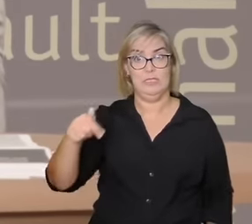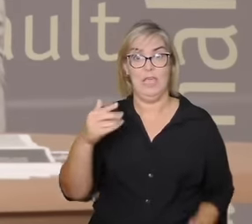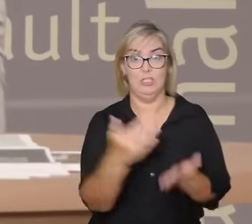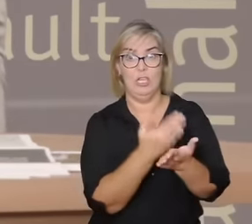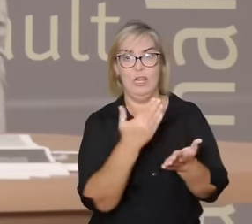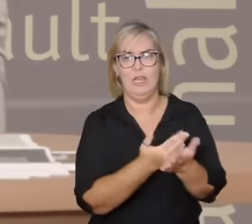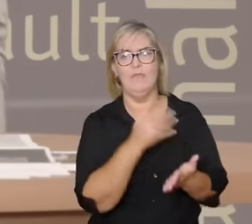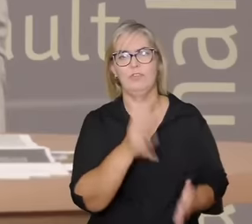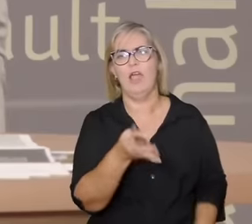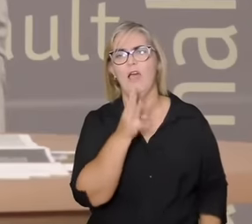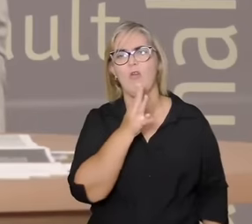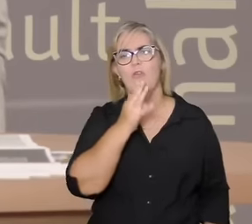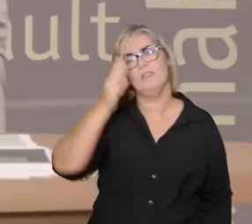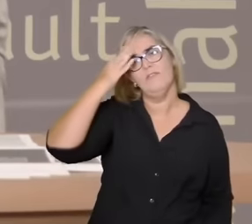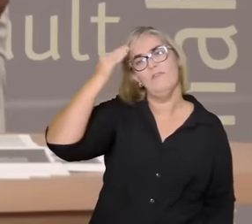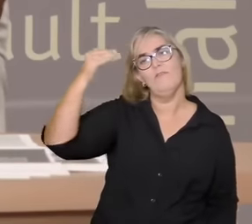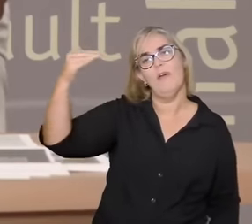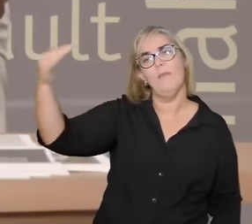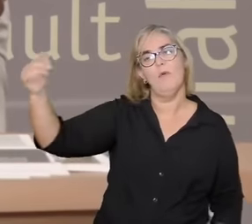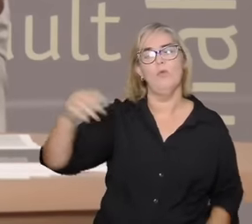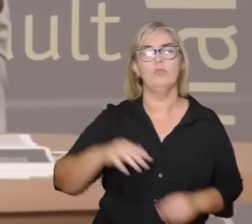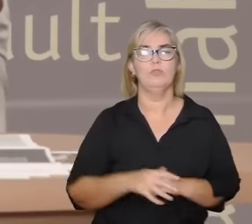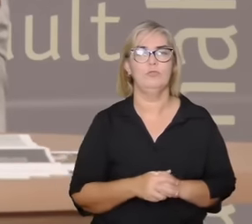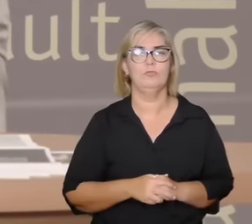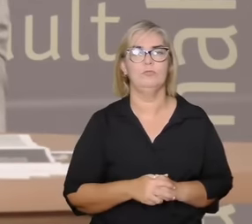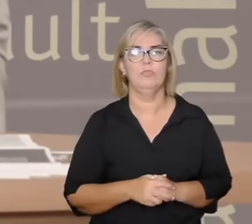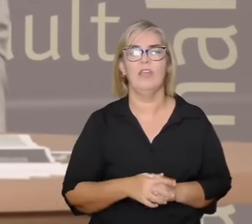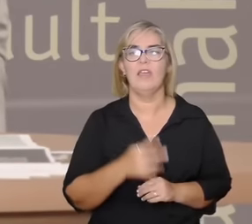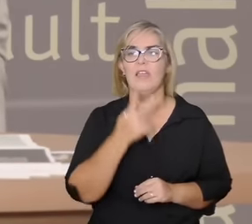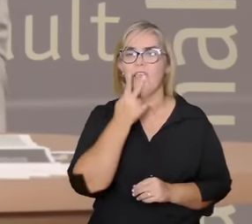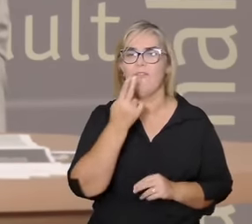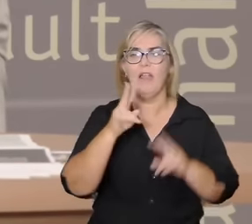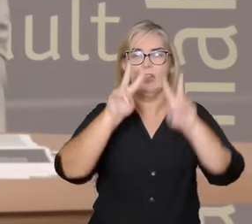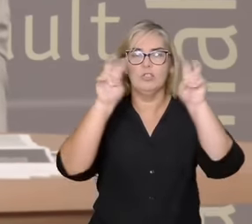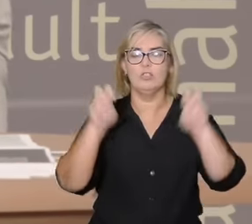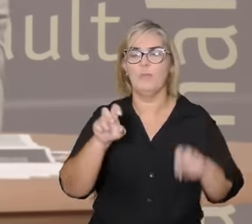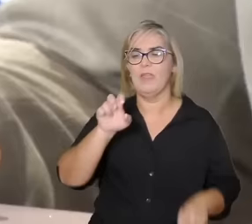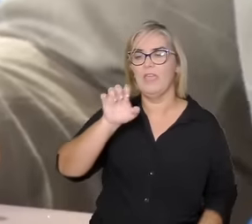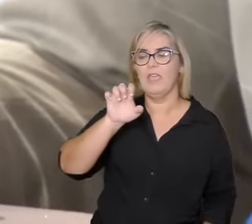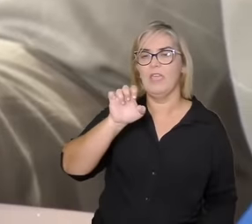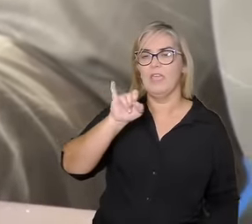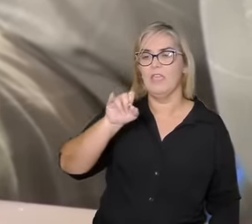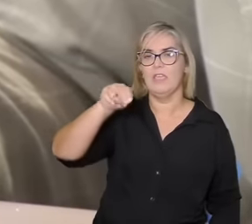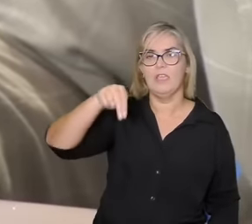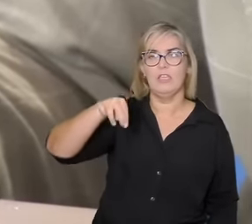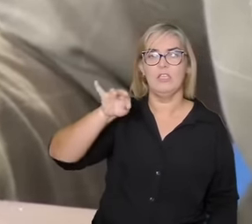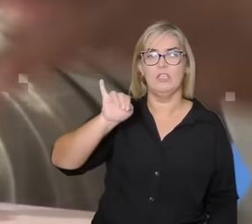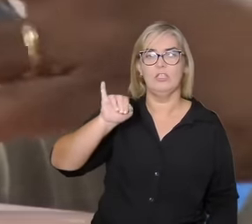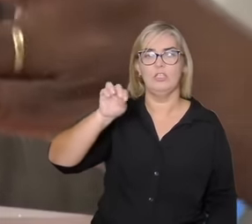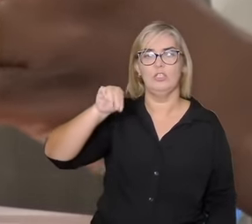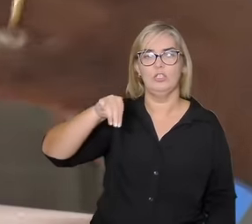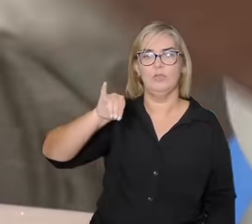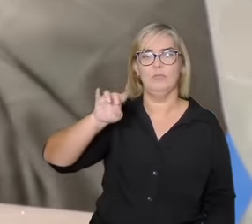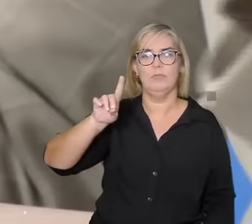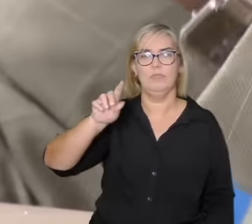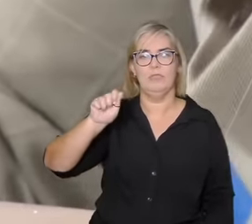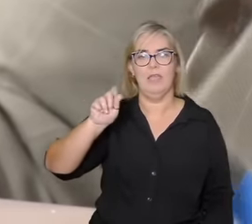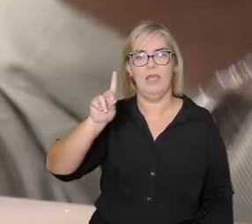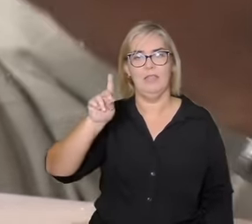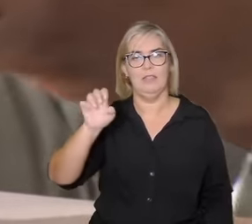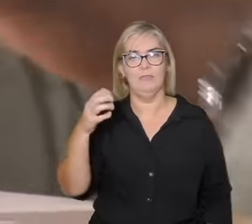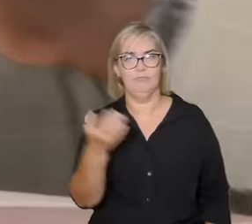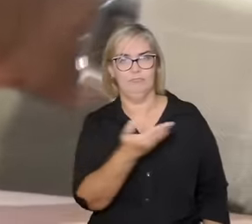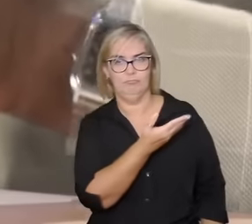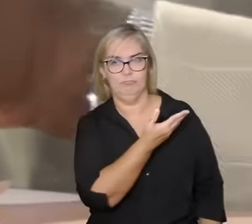conhecido que é O Espírito da Intimidade que ela vai fazer um trabalho muito bacana em torno do que é a